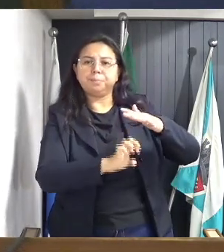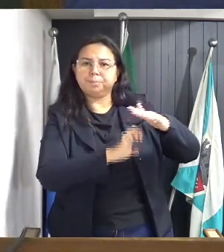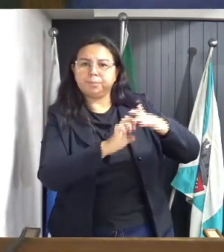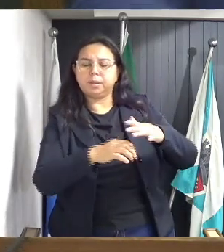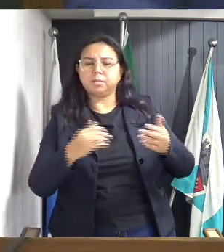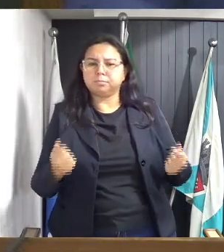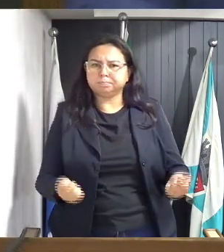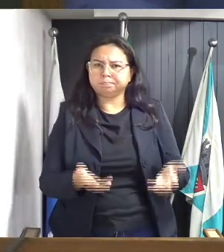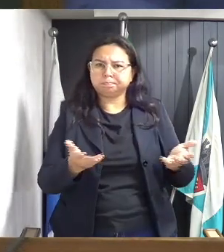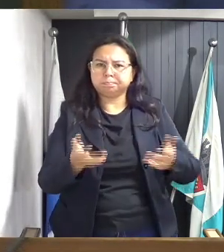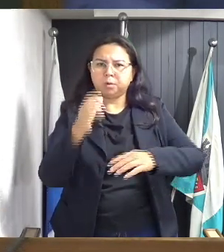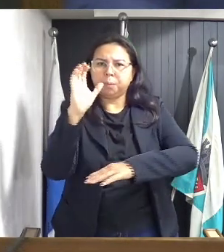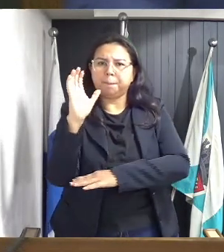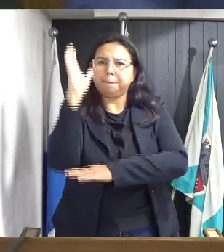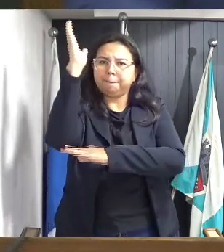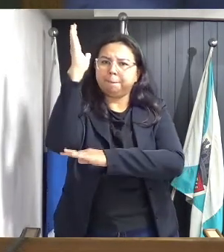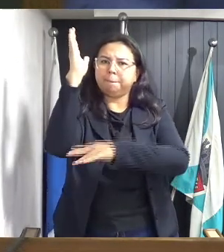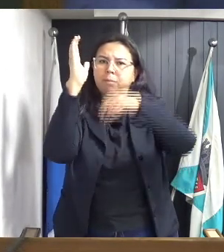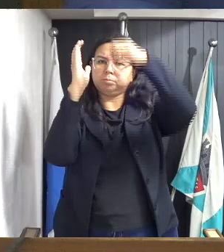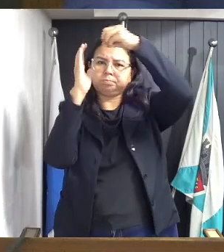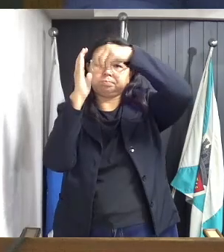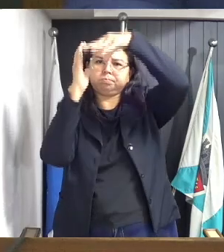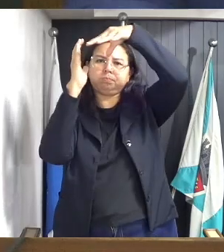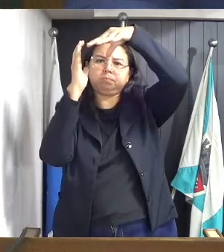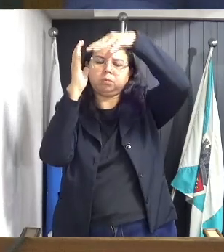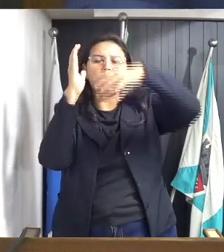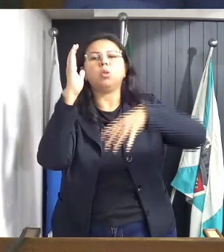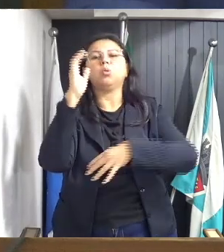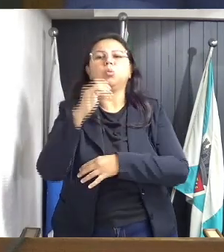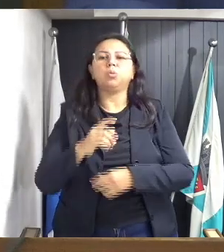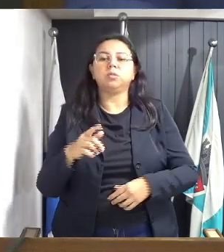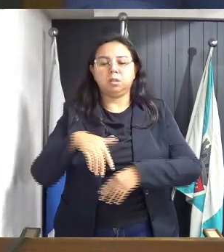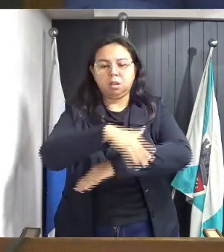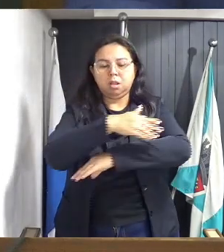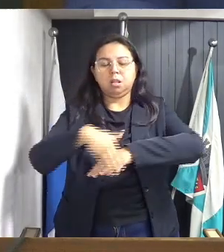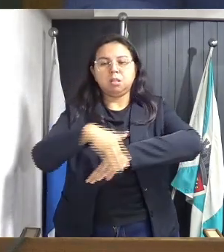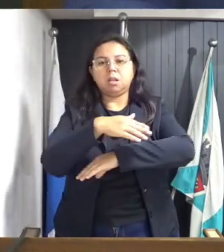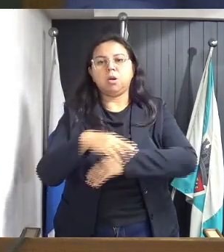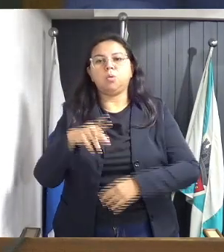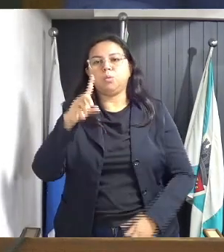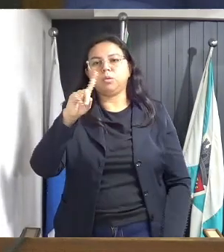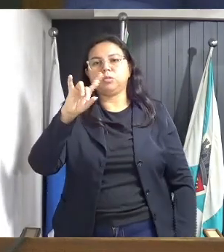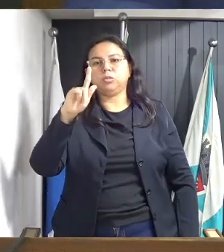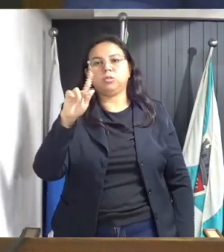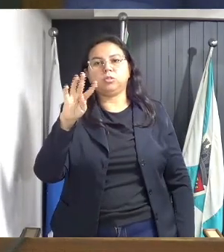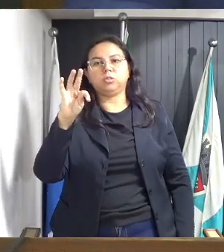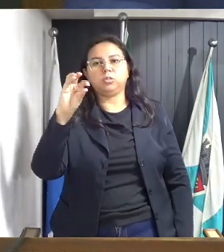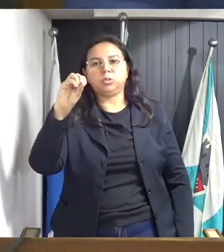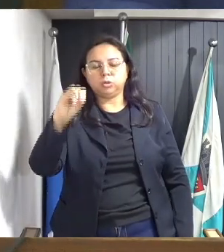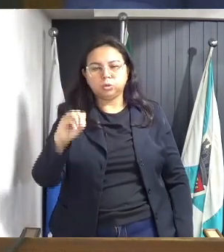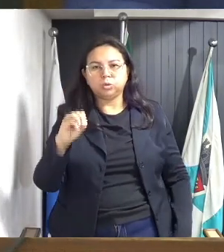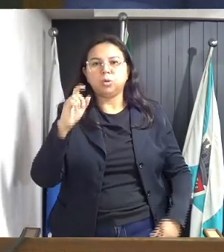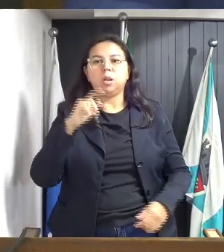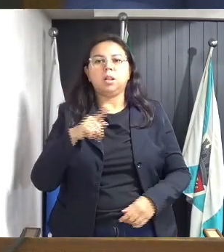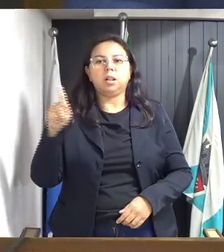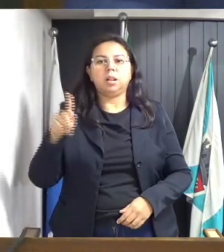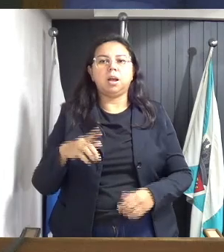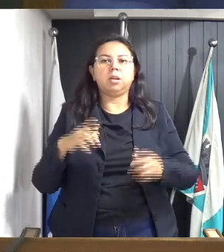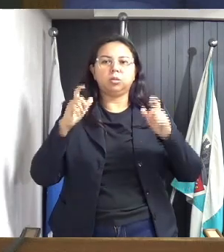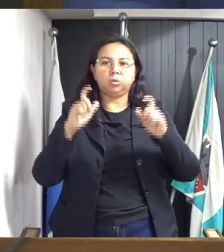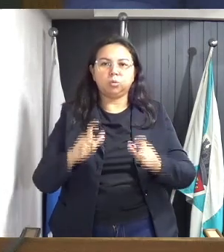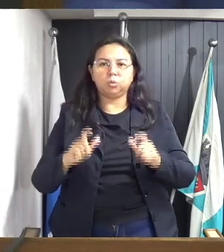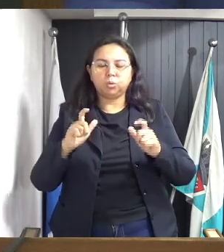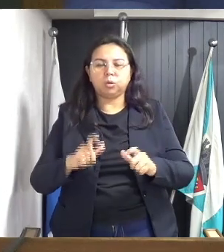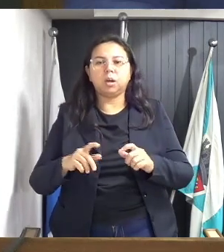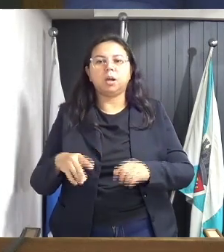promover a instalação de poste com braço de luz, na rua Dídimo da Veiga, na altura do lote 28, quadra 27,